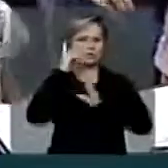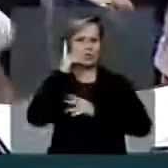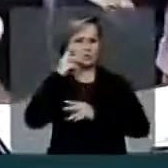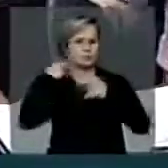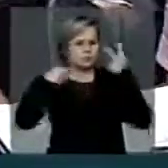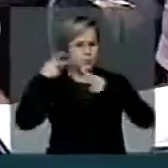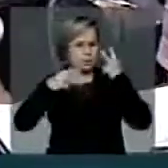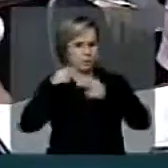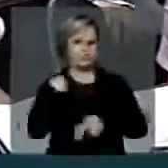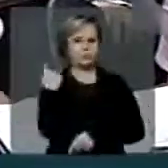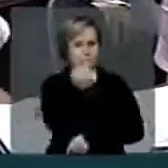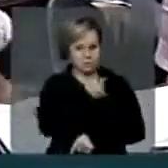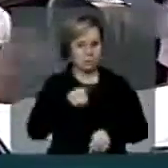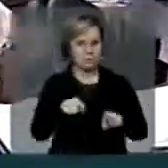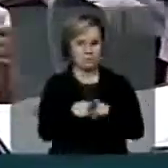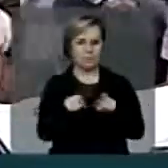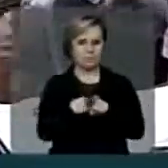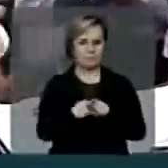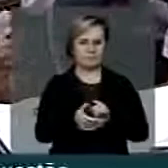nós.